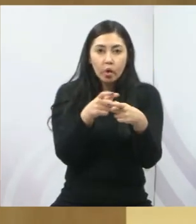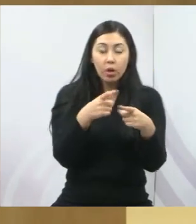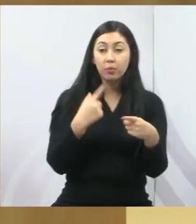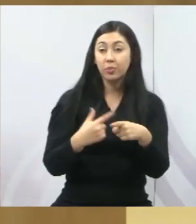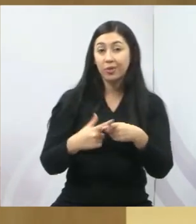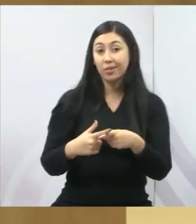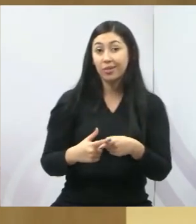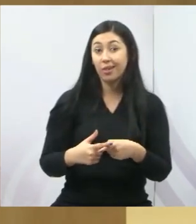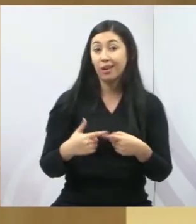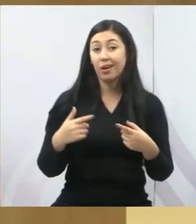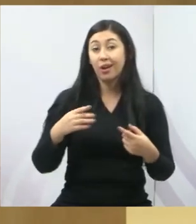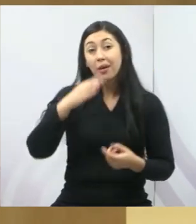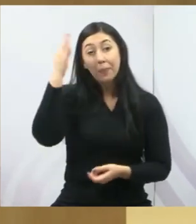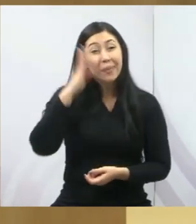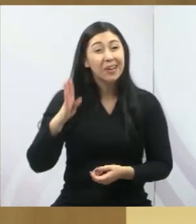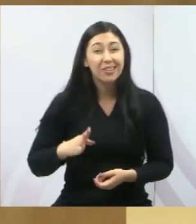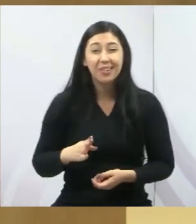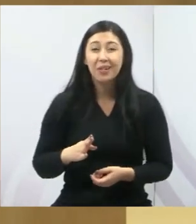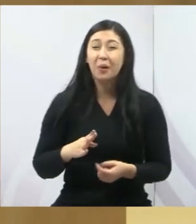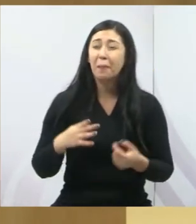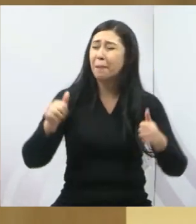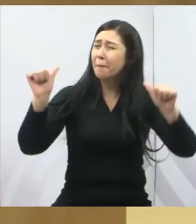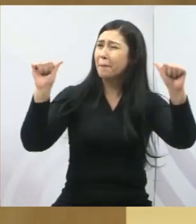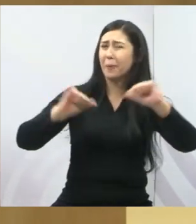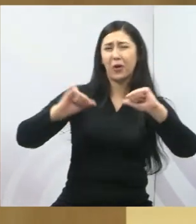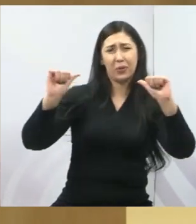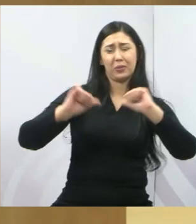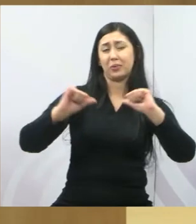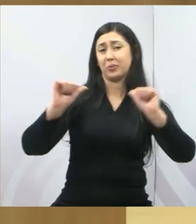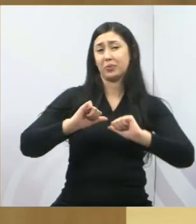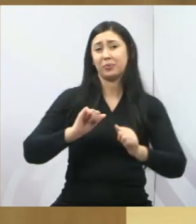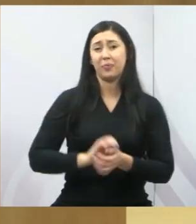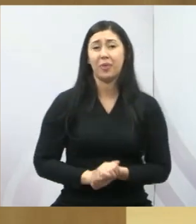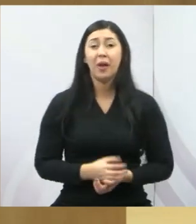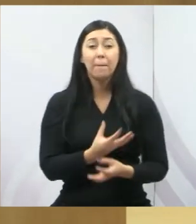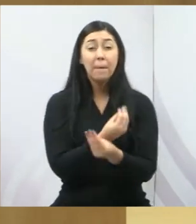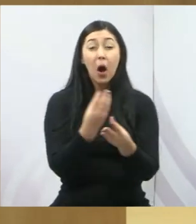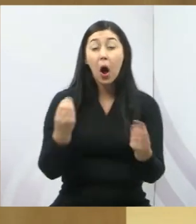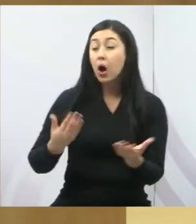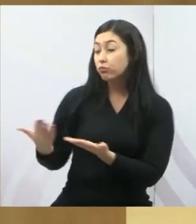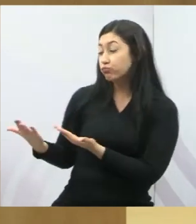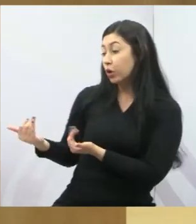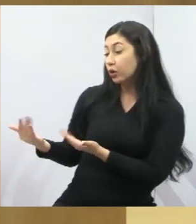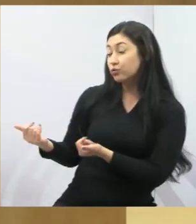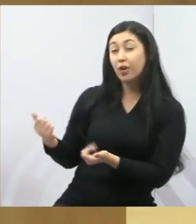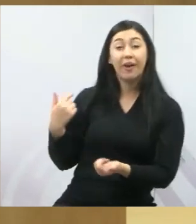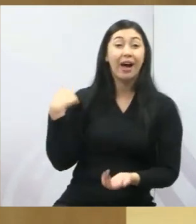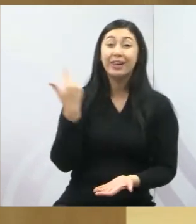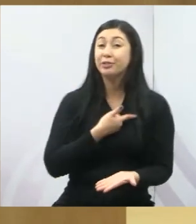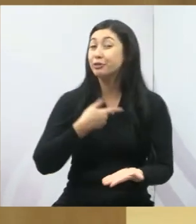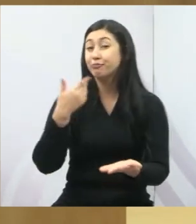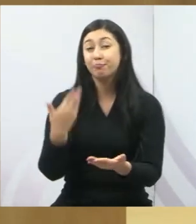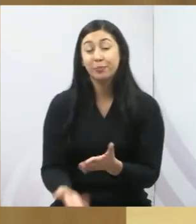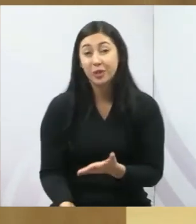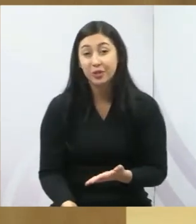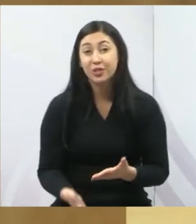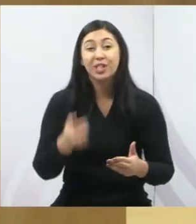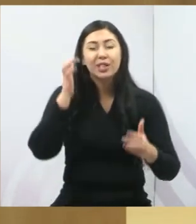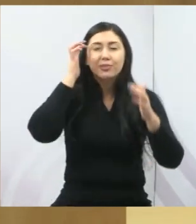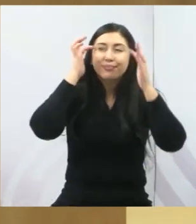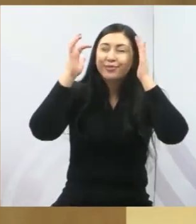dos maiores do mundo. Nós perdemos muitos jovens. E quando se perde um jovem, se perde sonhos, se perde